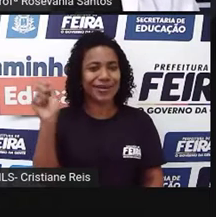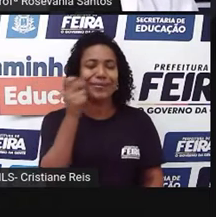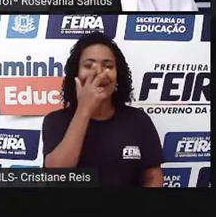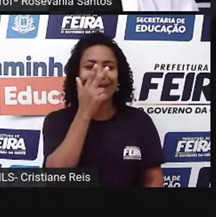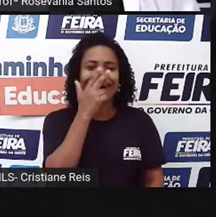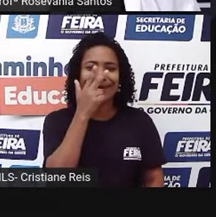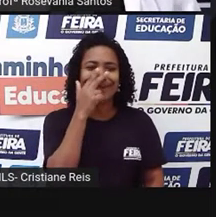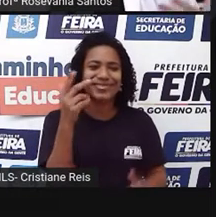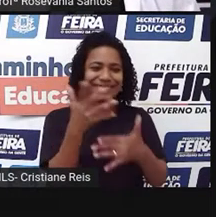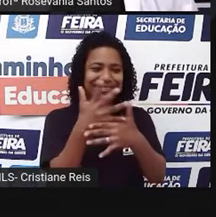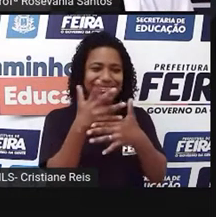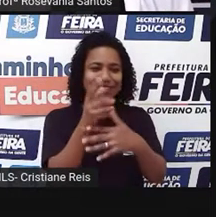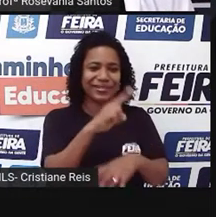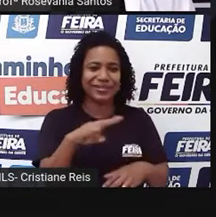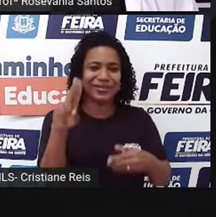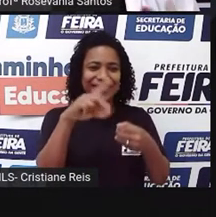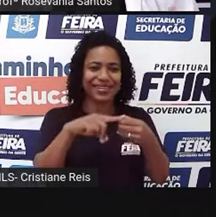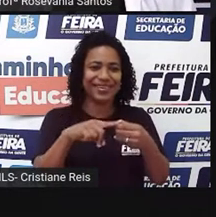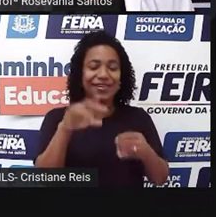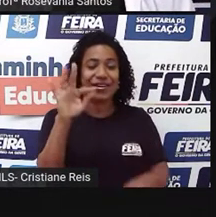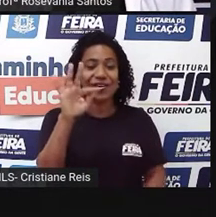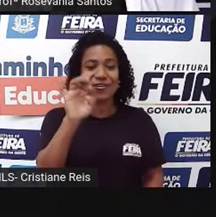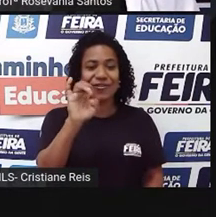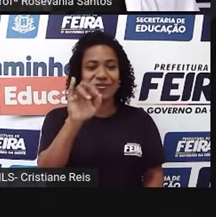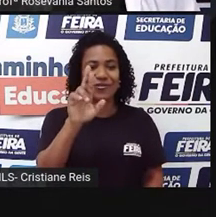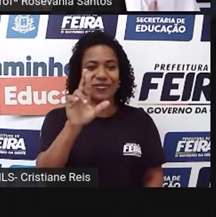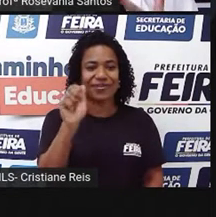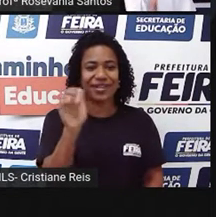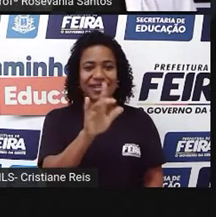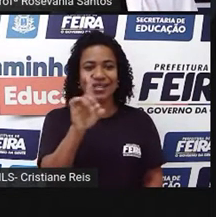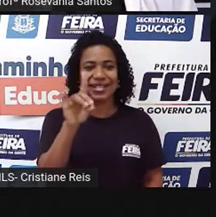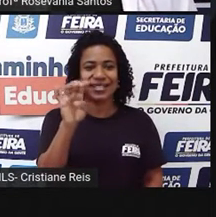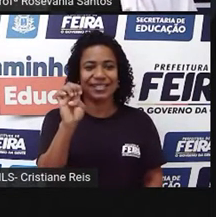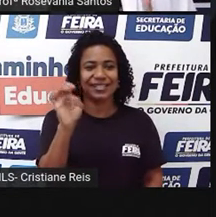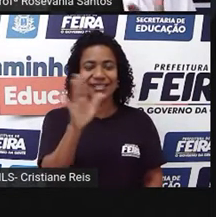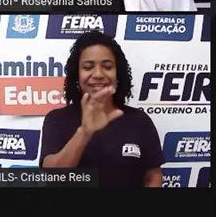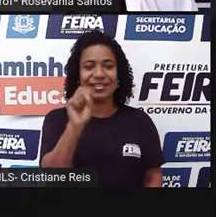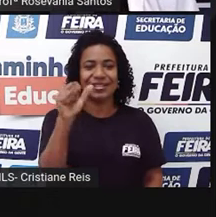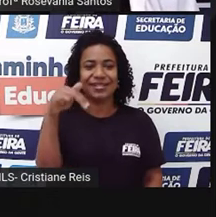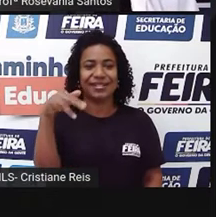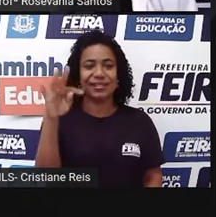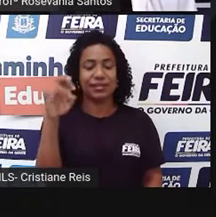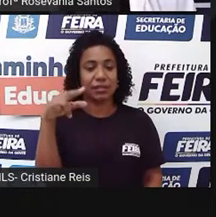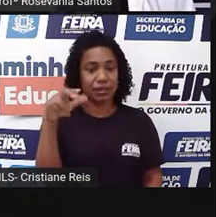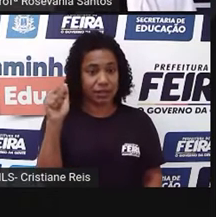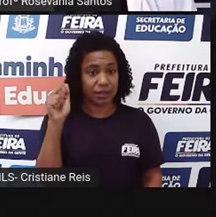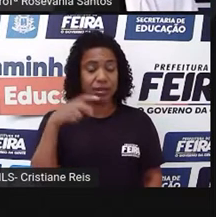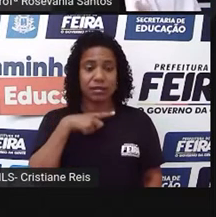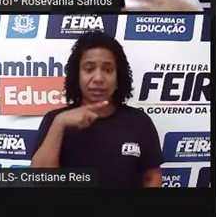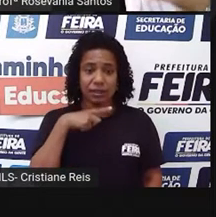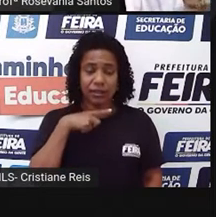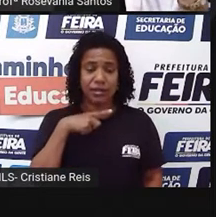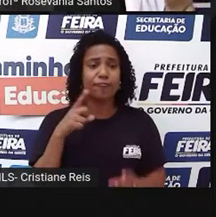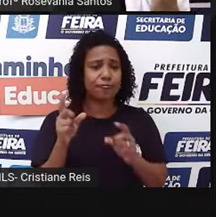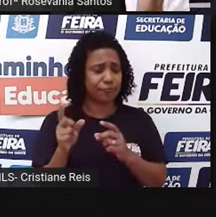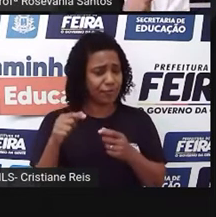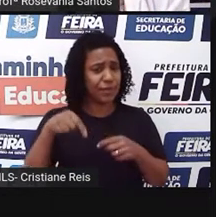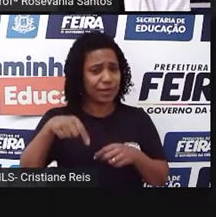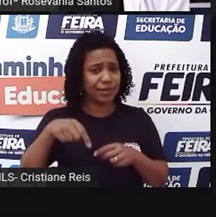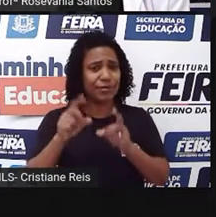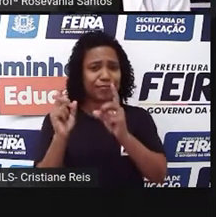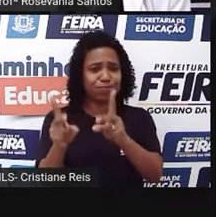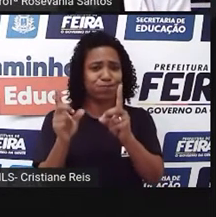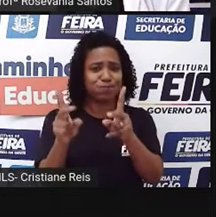Santana. A gente sabe que a nossa cidade surgiu mesmo, né, por conta das paradas de trofeiros, dos mascates, e que foi se